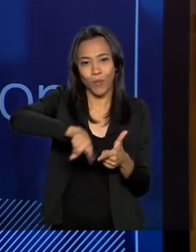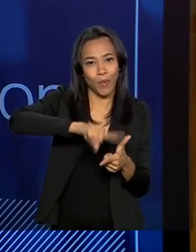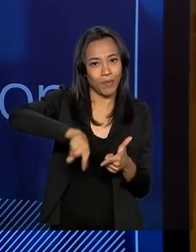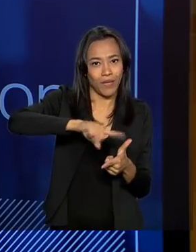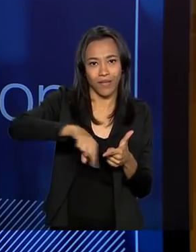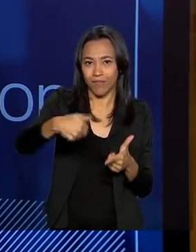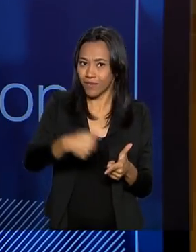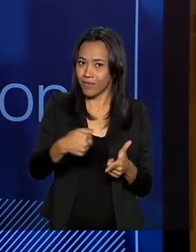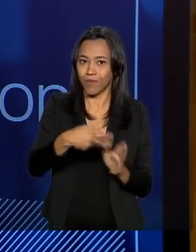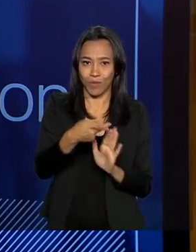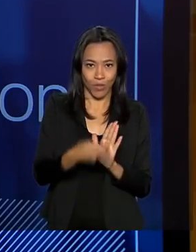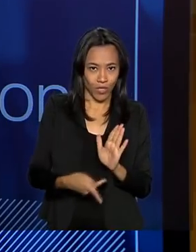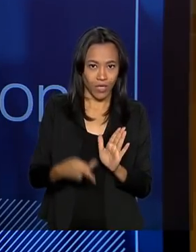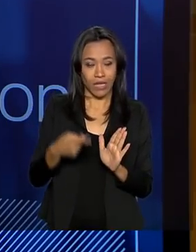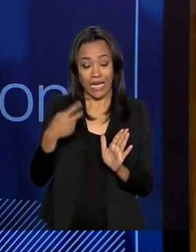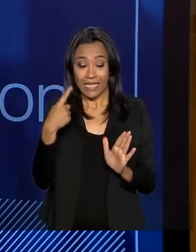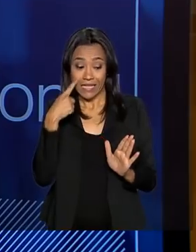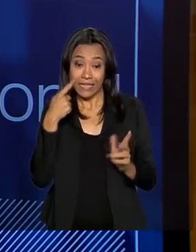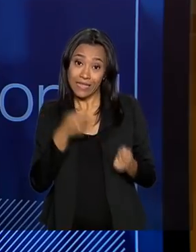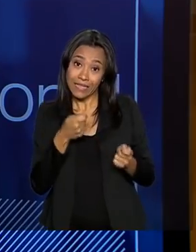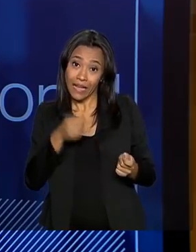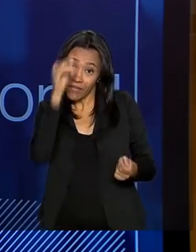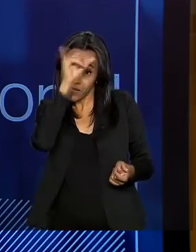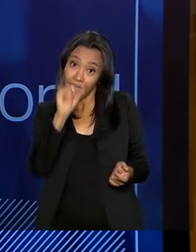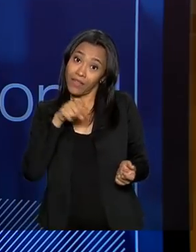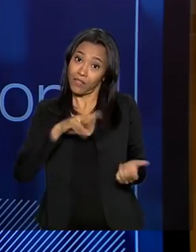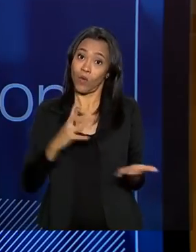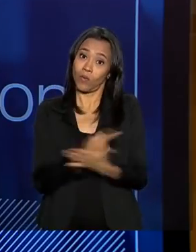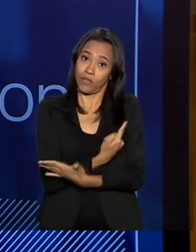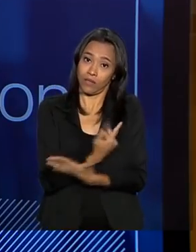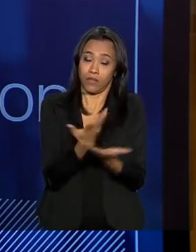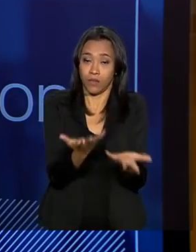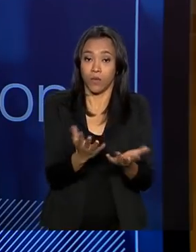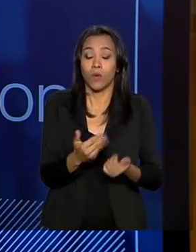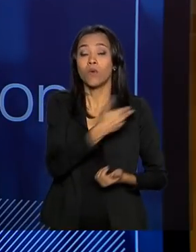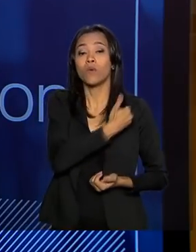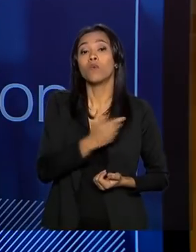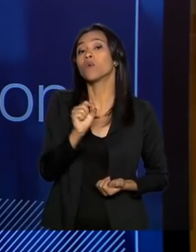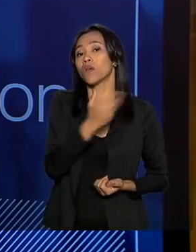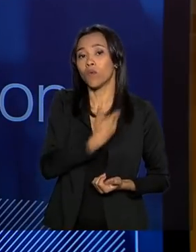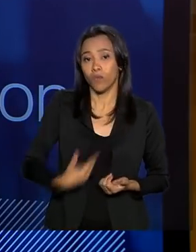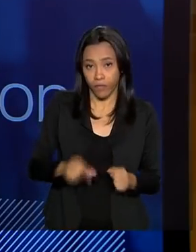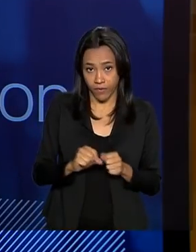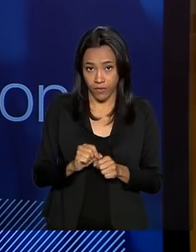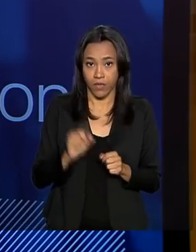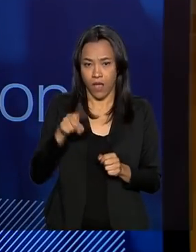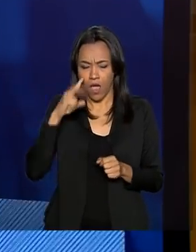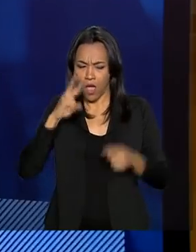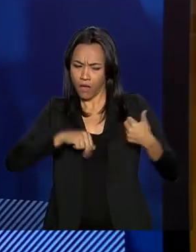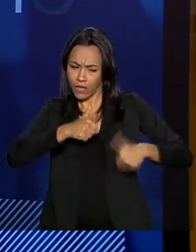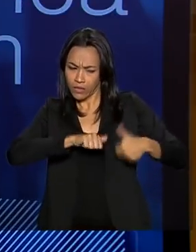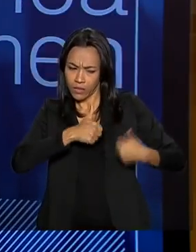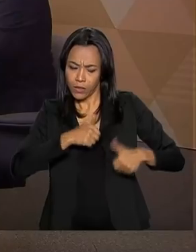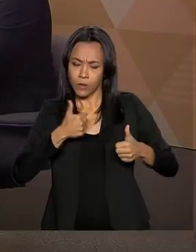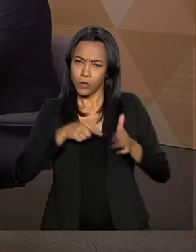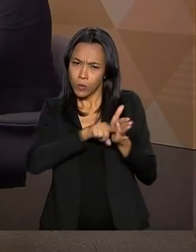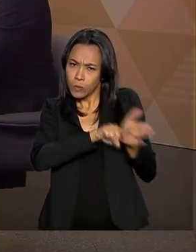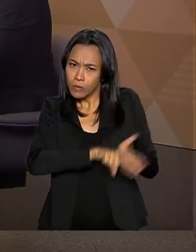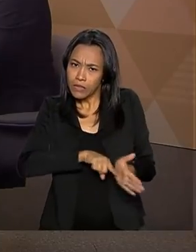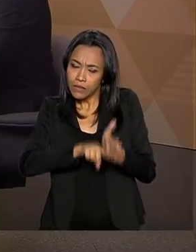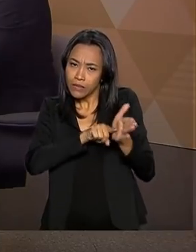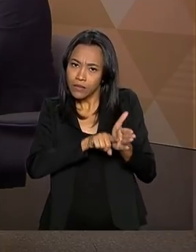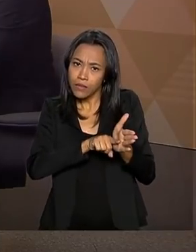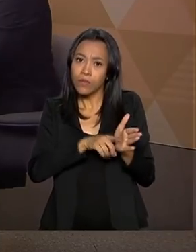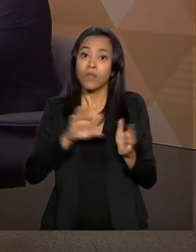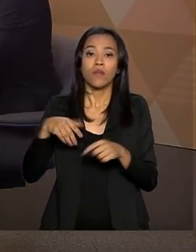econômicas, o que tentamos fazer é evitar que isso volte a acontecer. Então, o o governo está fazendo é um diagnóstico preciso, trabalhando em um plano